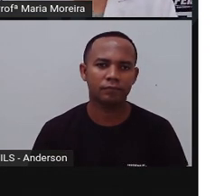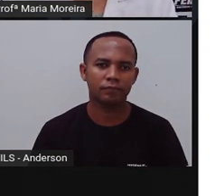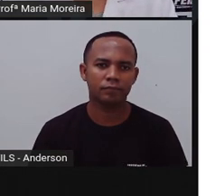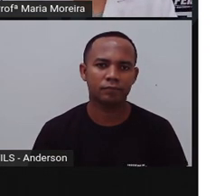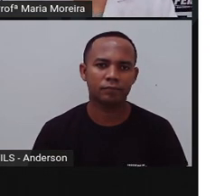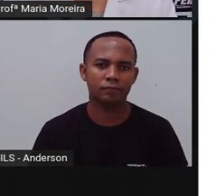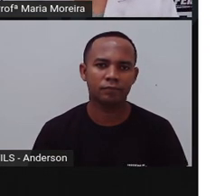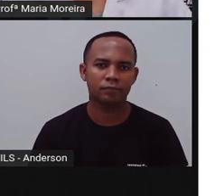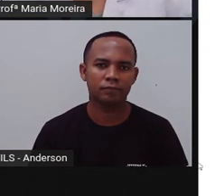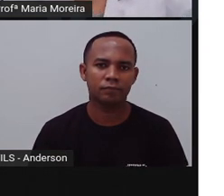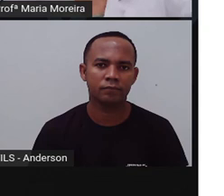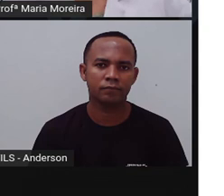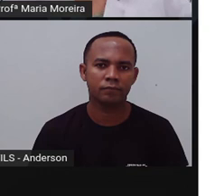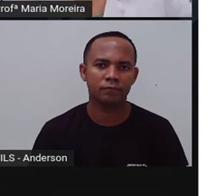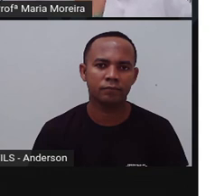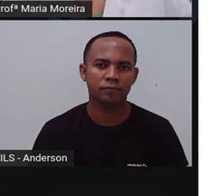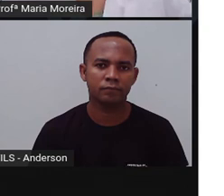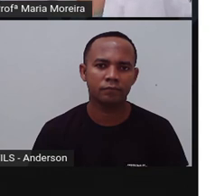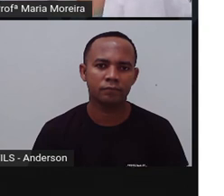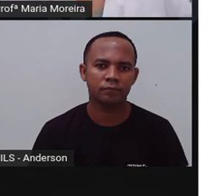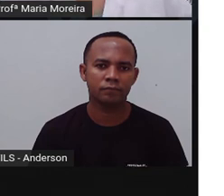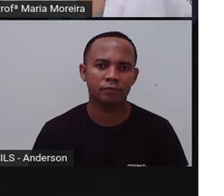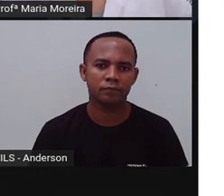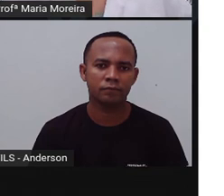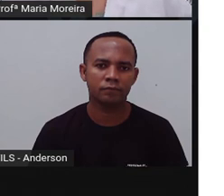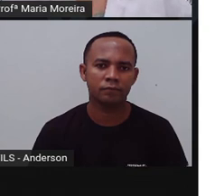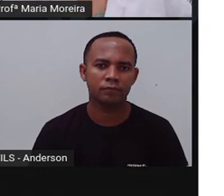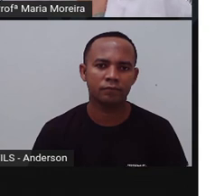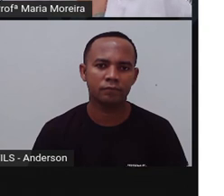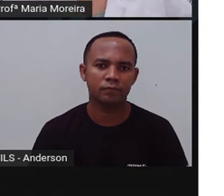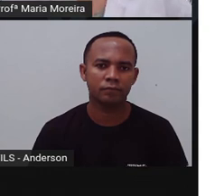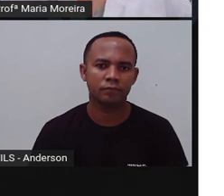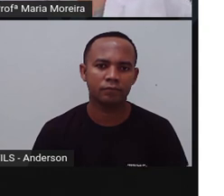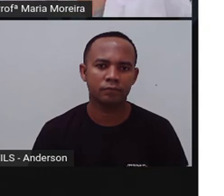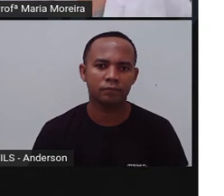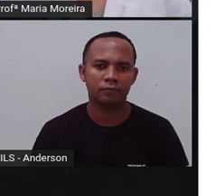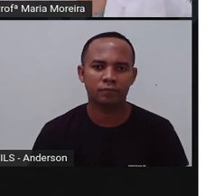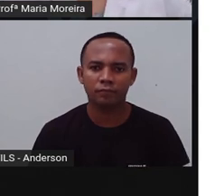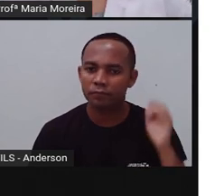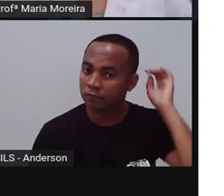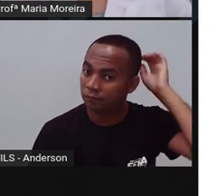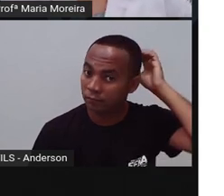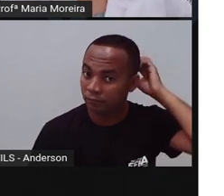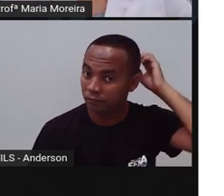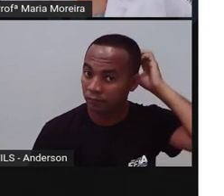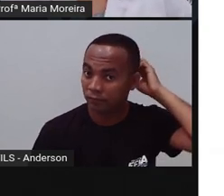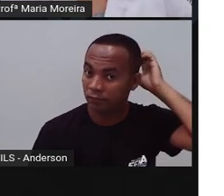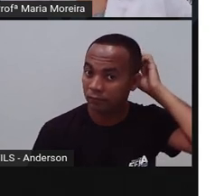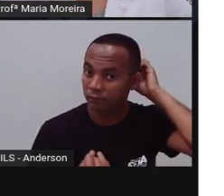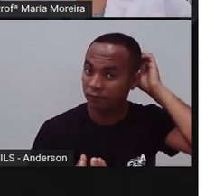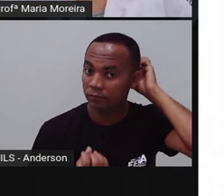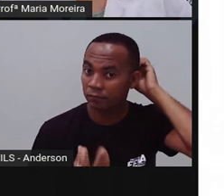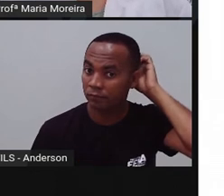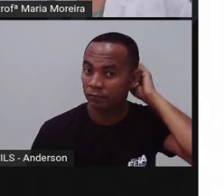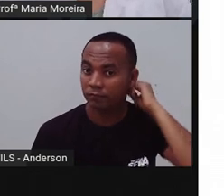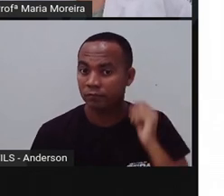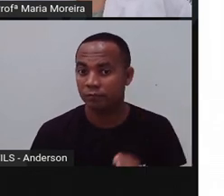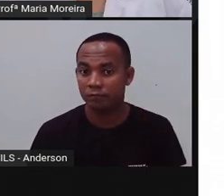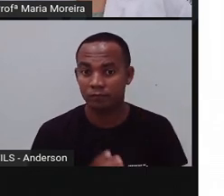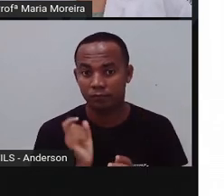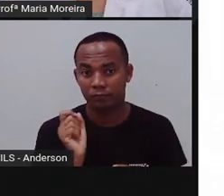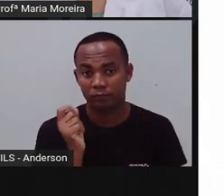eu, eu sinceramente, prefiro não comentar sobre, né? Com as privatizações, o lucro, né?